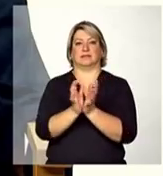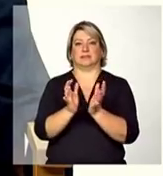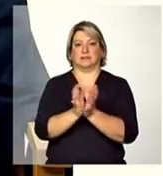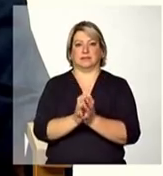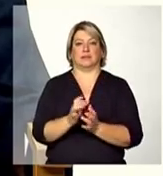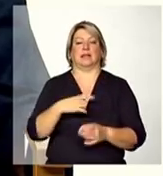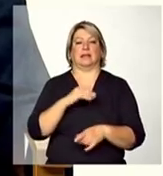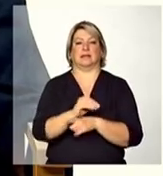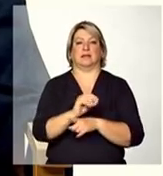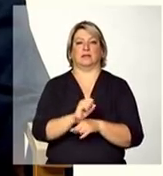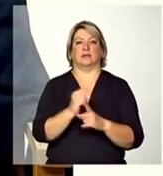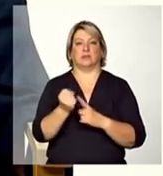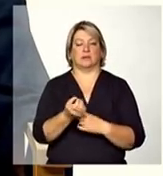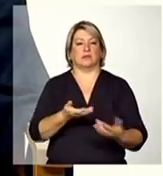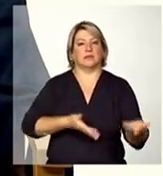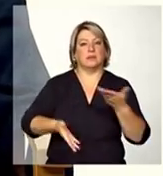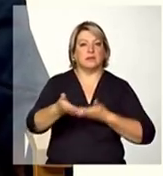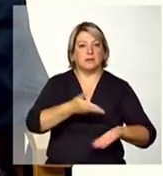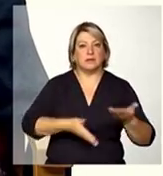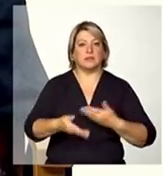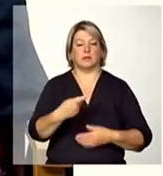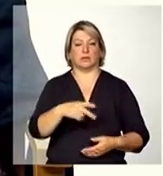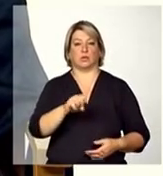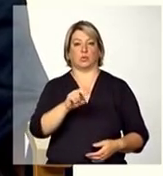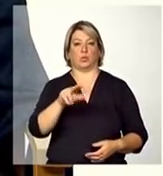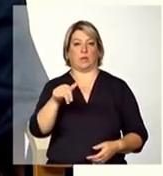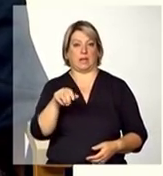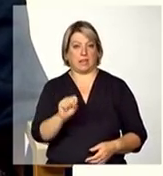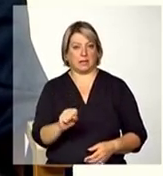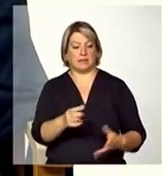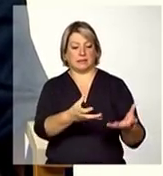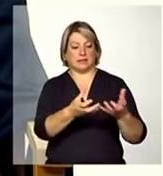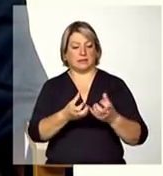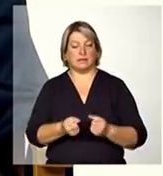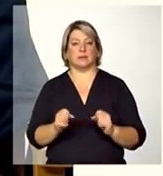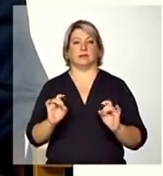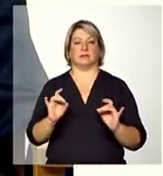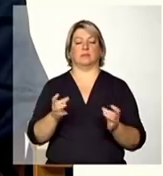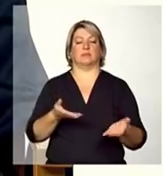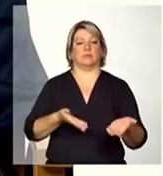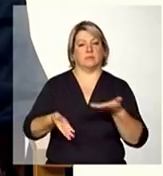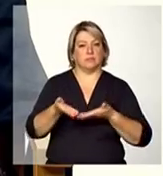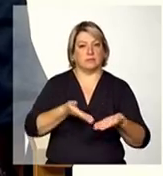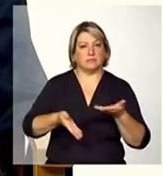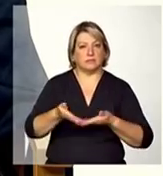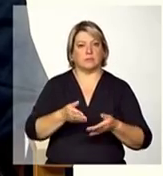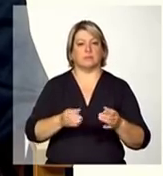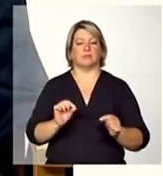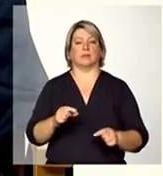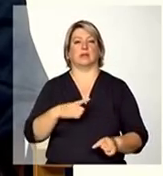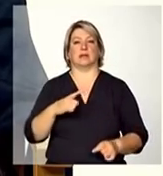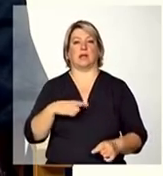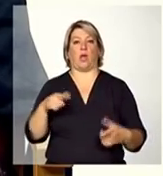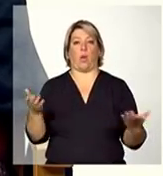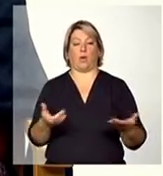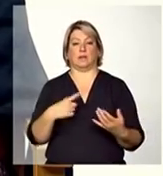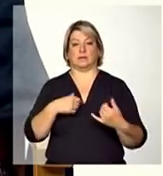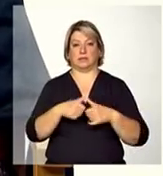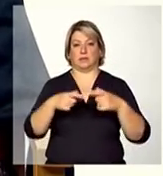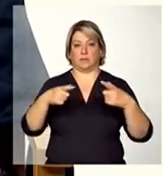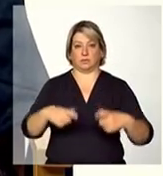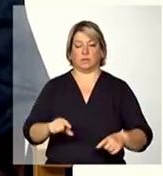lógica mesmo de proteção integral dos SUAS um serviço de acolhimento de alta complexidade que hoje está localizado